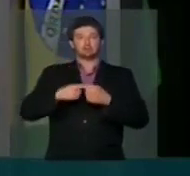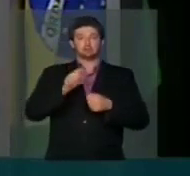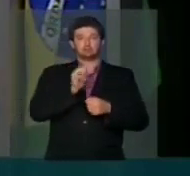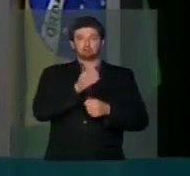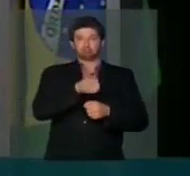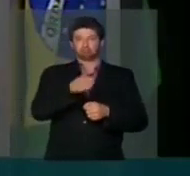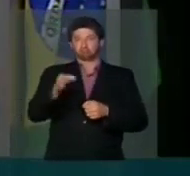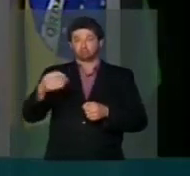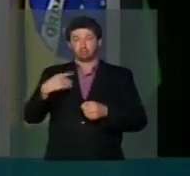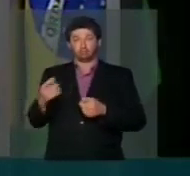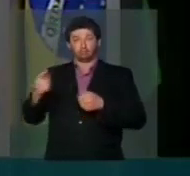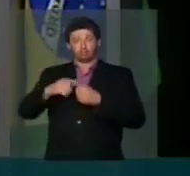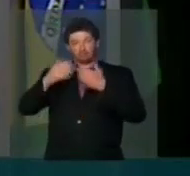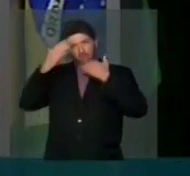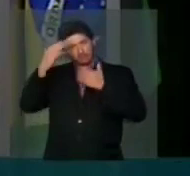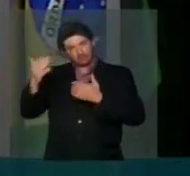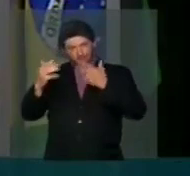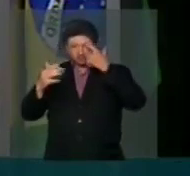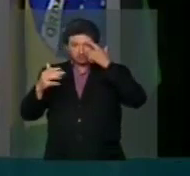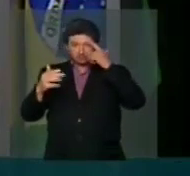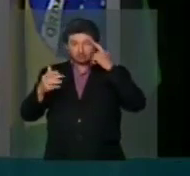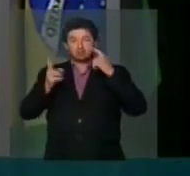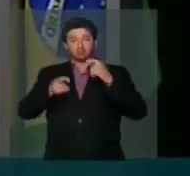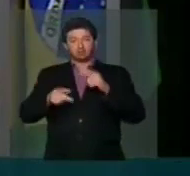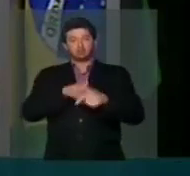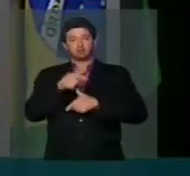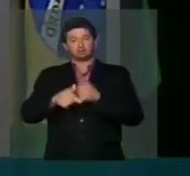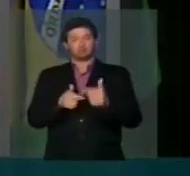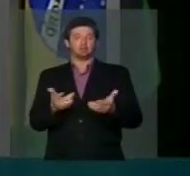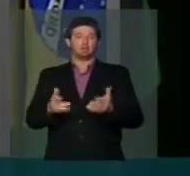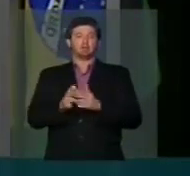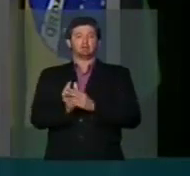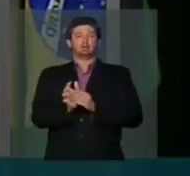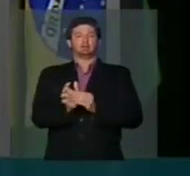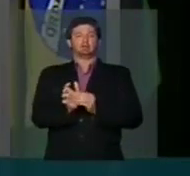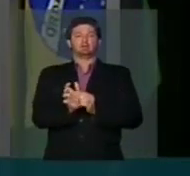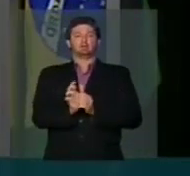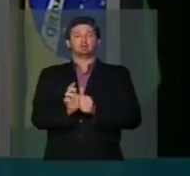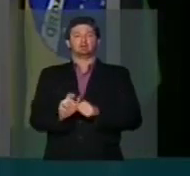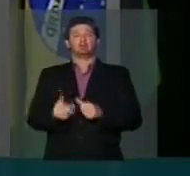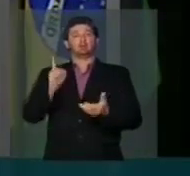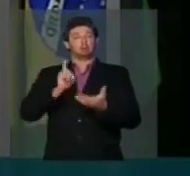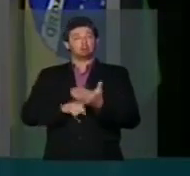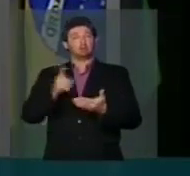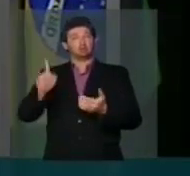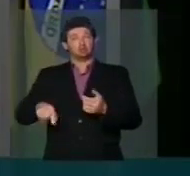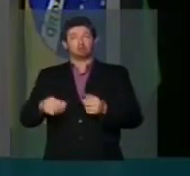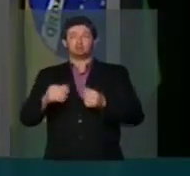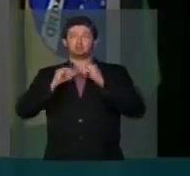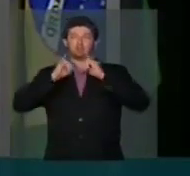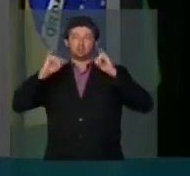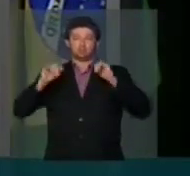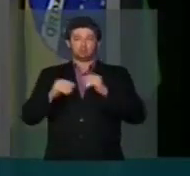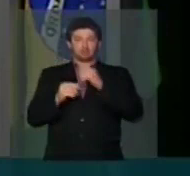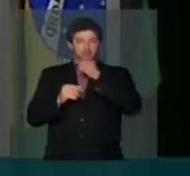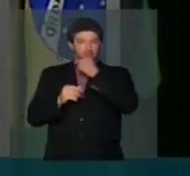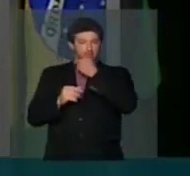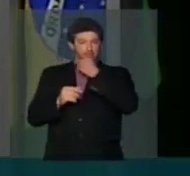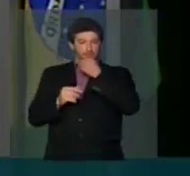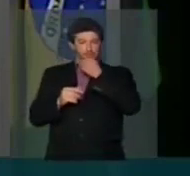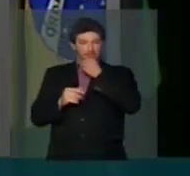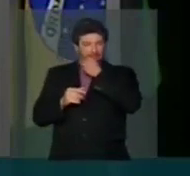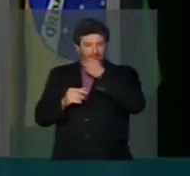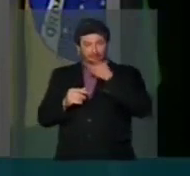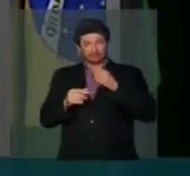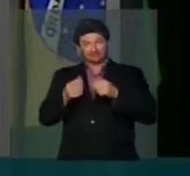eu retornei para agradecer e para dar continuidade ao trabalho como compromisso de campanha. Esses